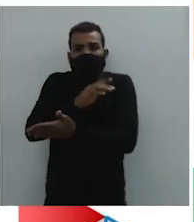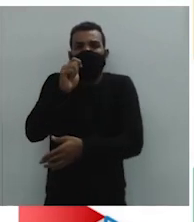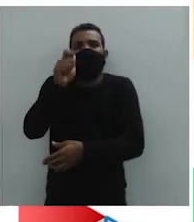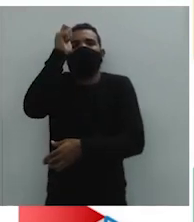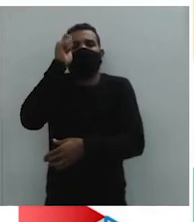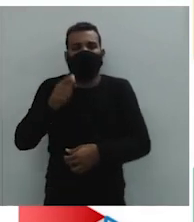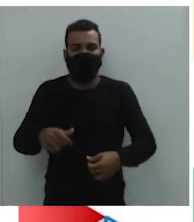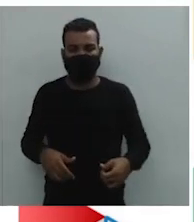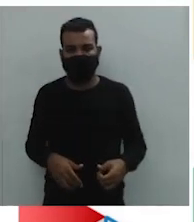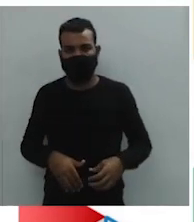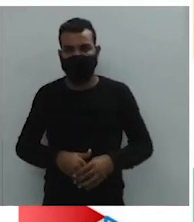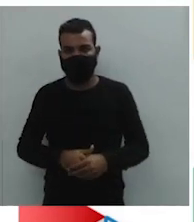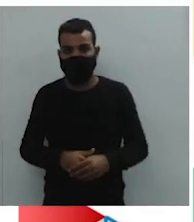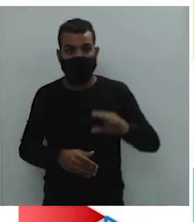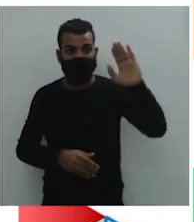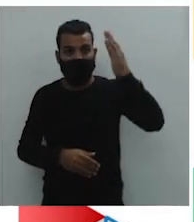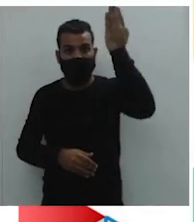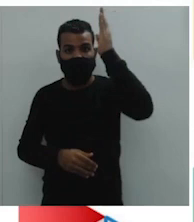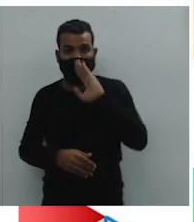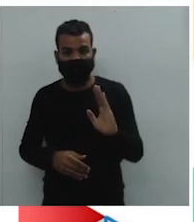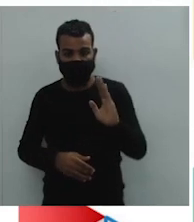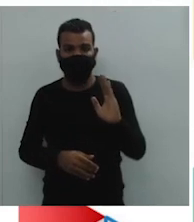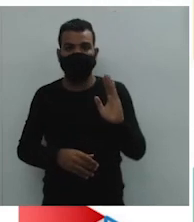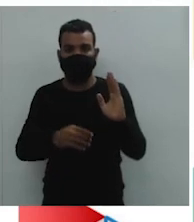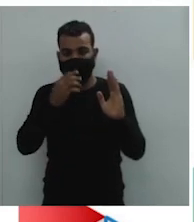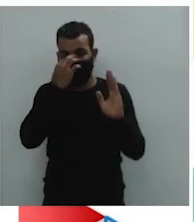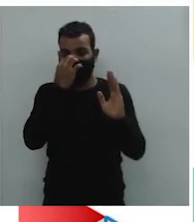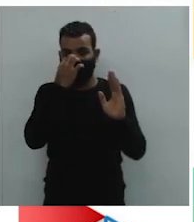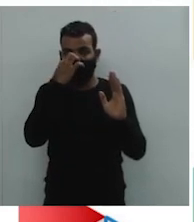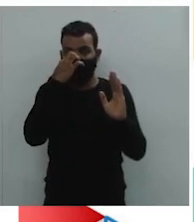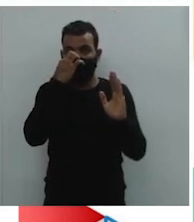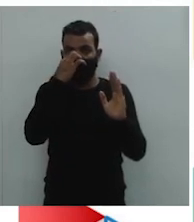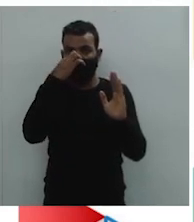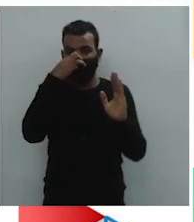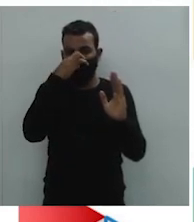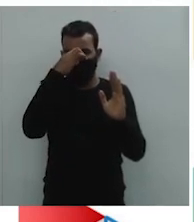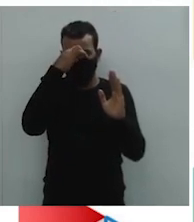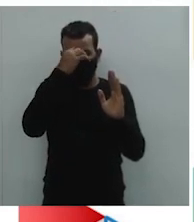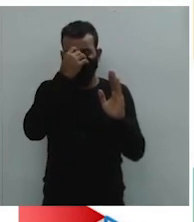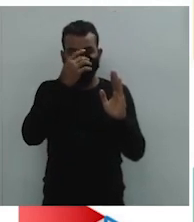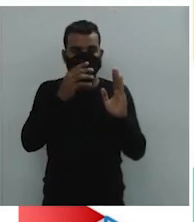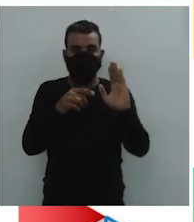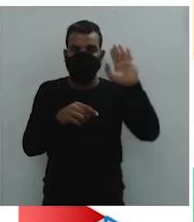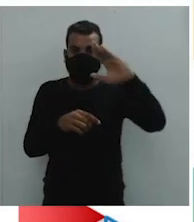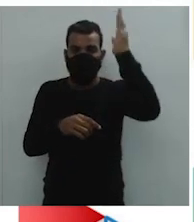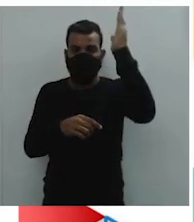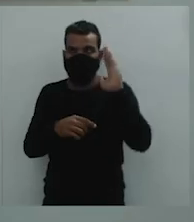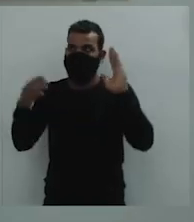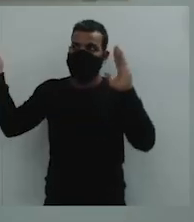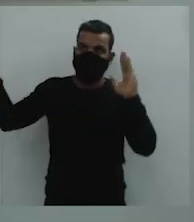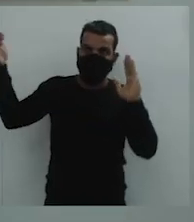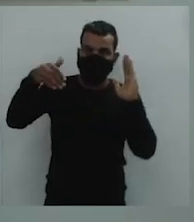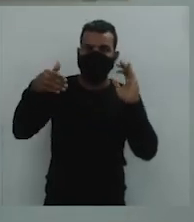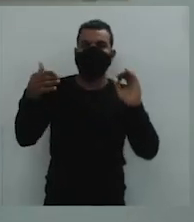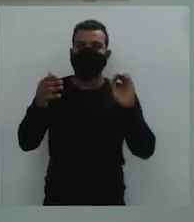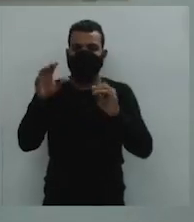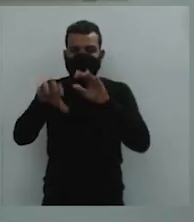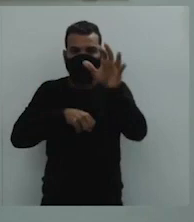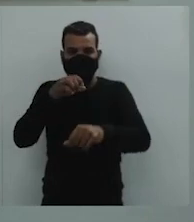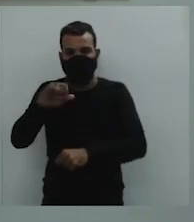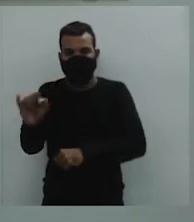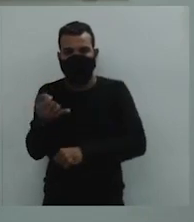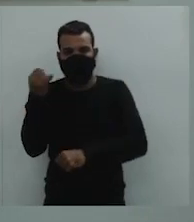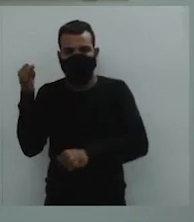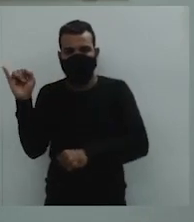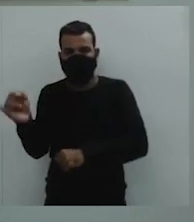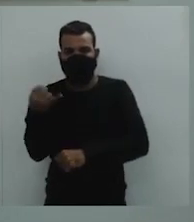atenção, o que o pau-brasil não foi responsável pela colonização, Pela exploração, vamos dizer, do território